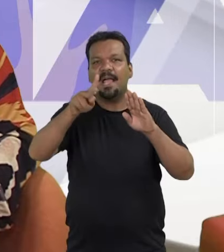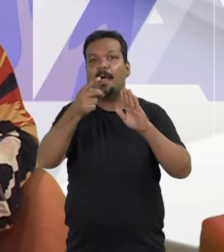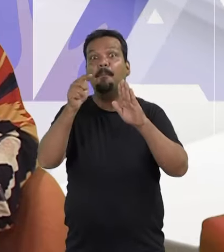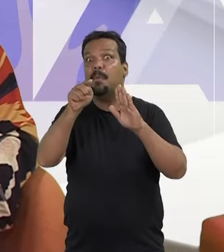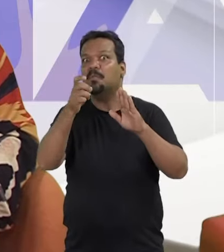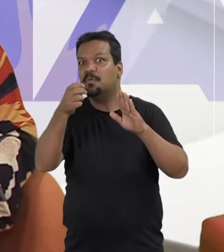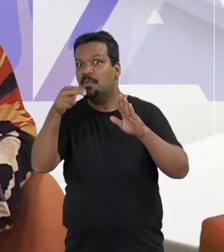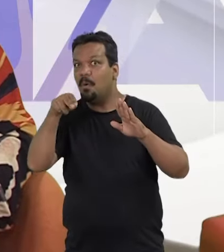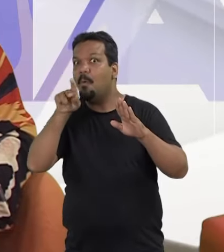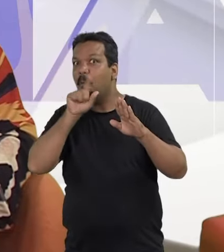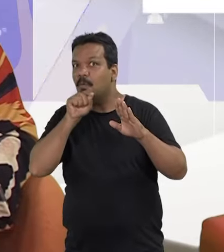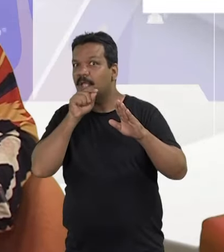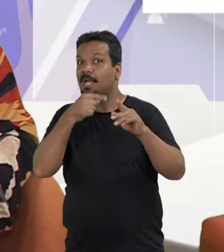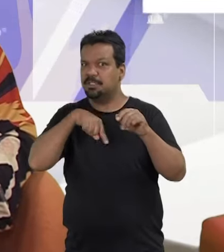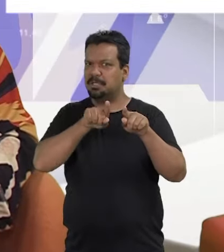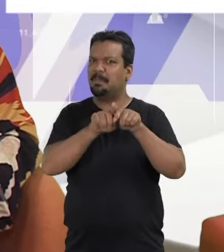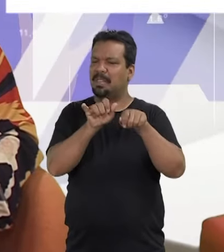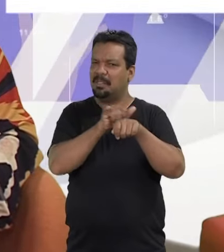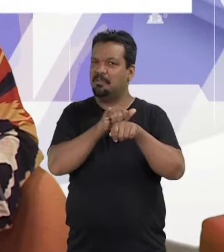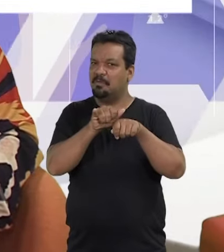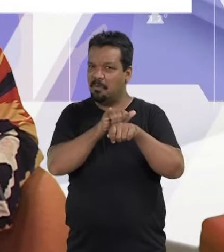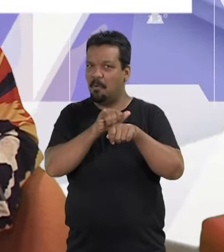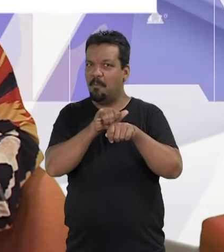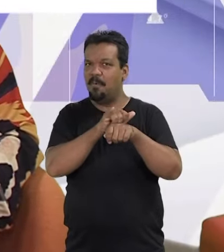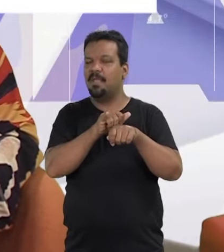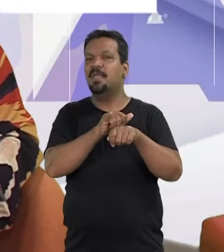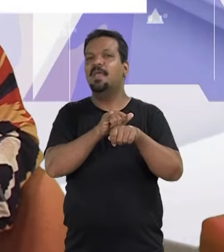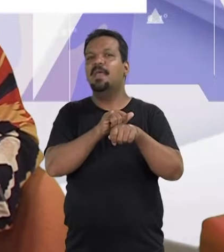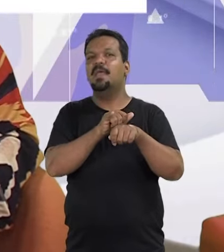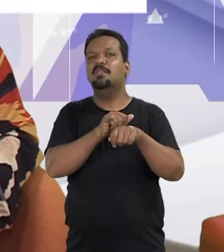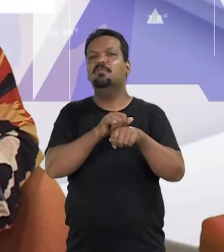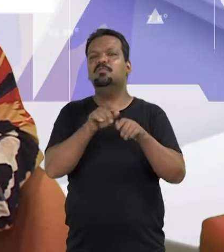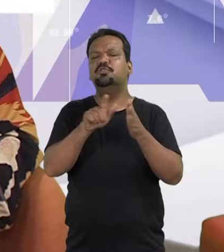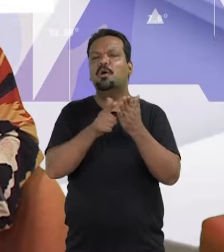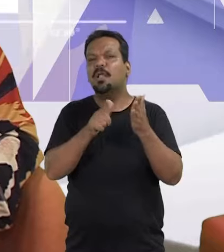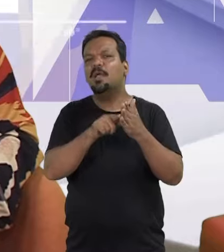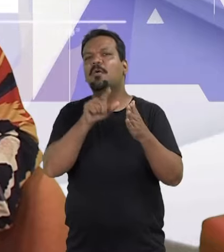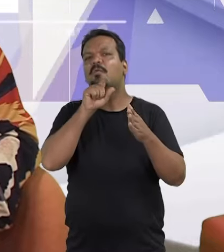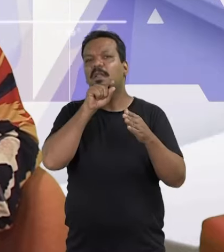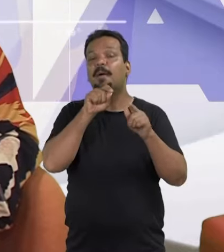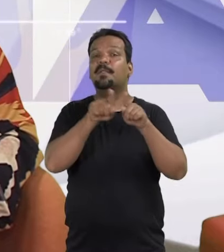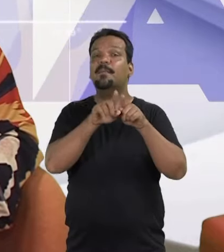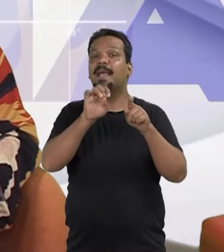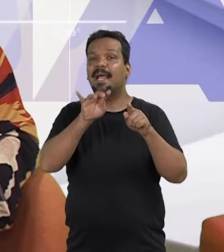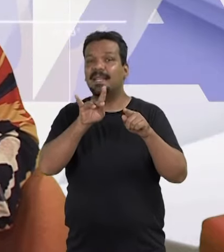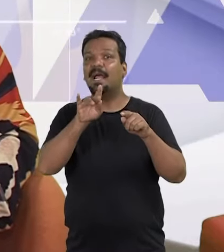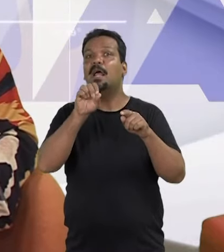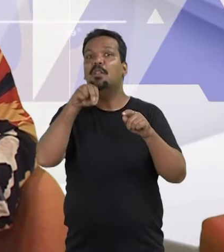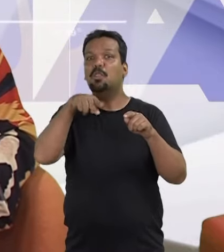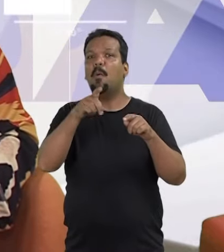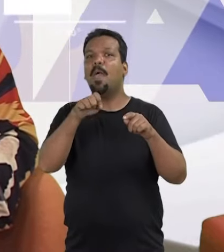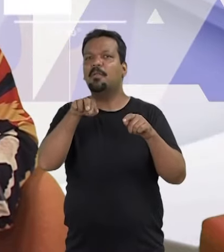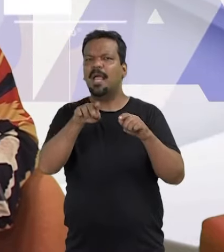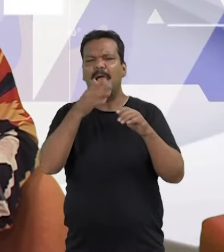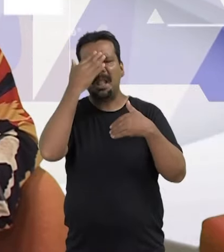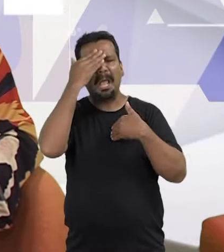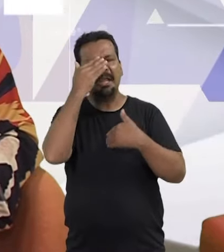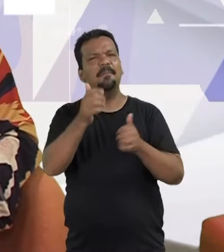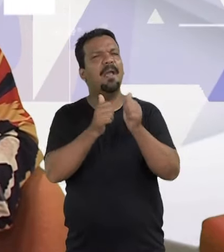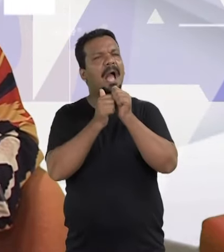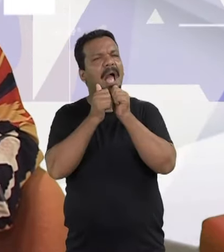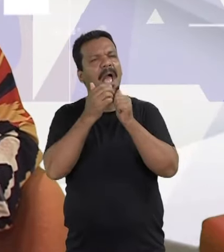.unicap. Estamos também no YouTube, nos canais Jornalismo Unicap e Cátedra Dom Helder.